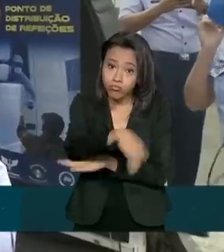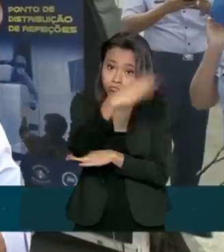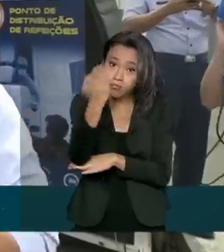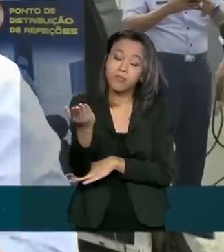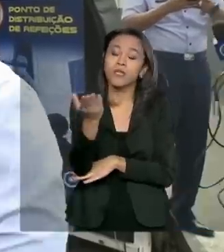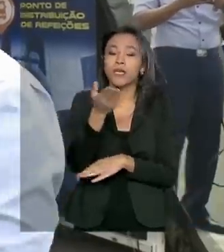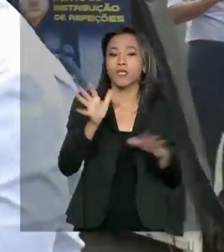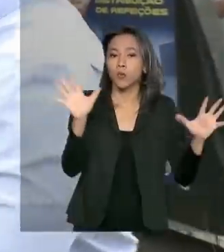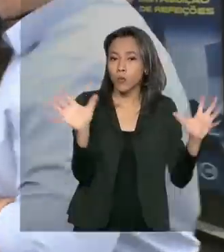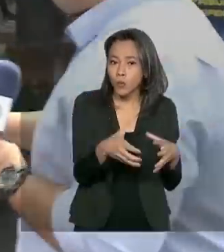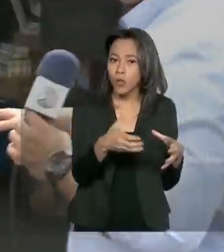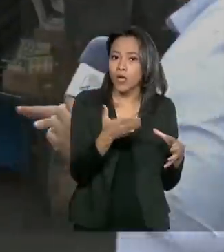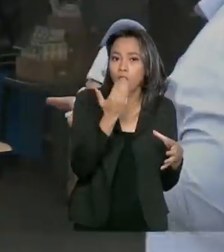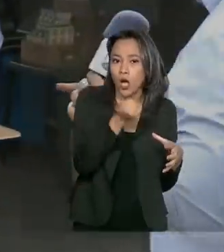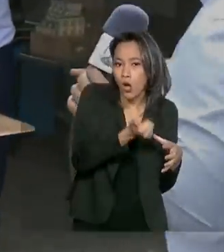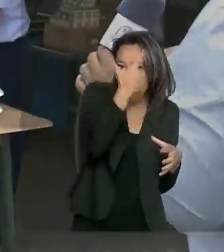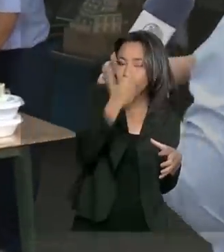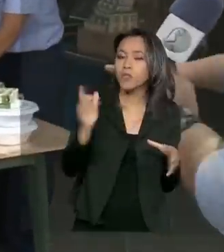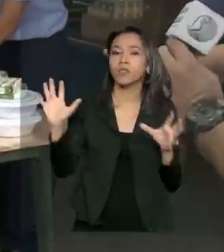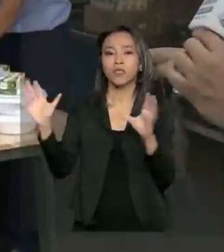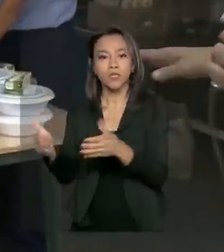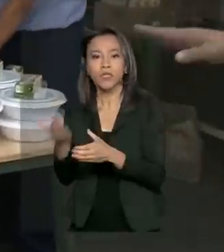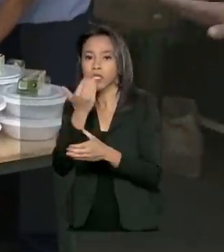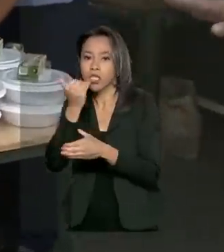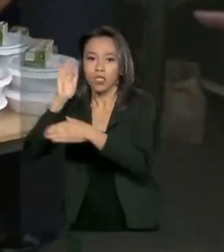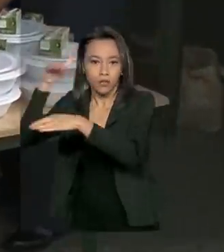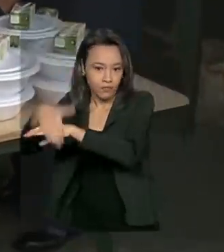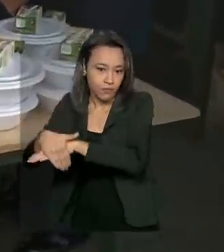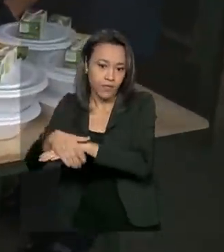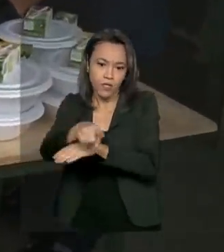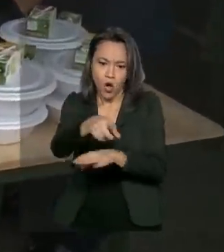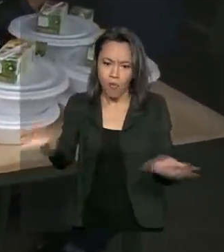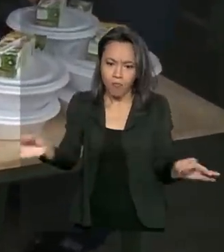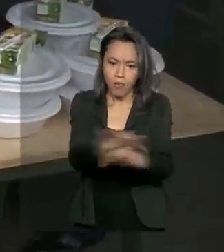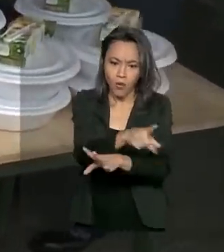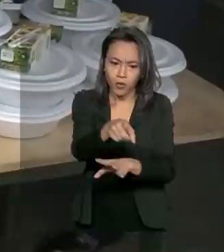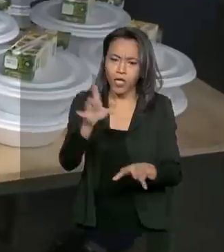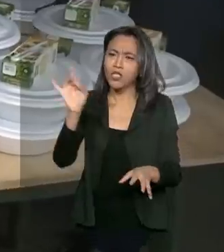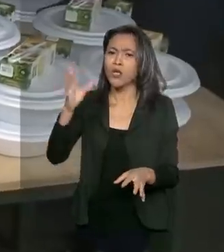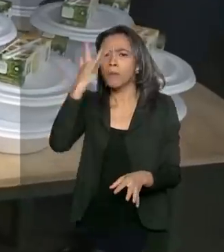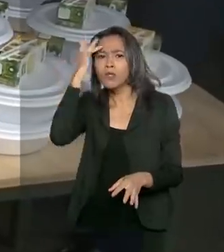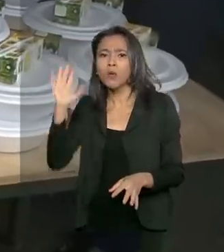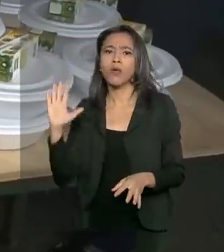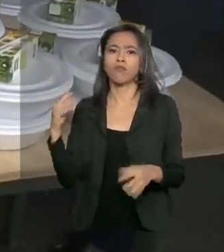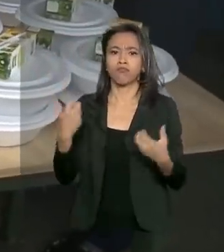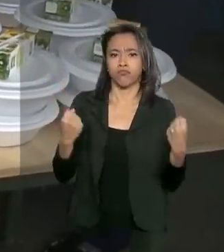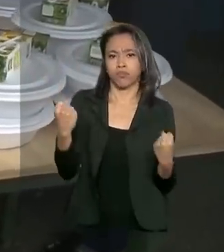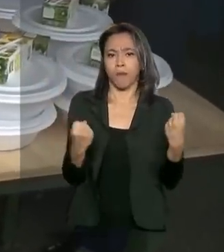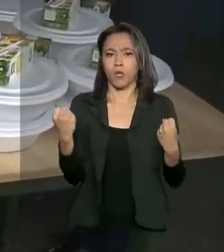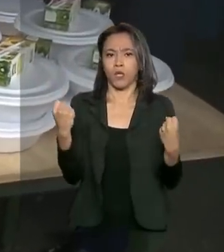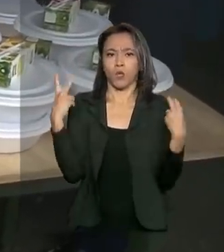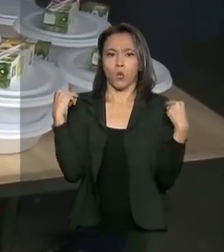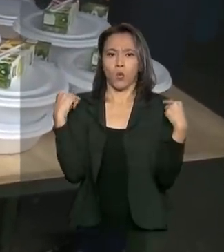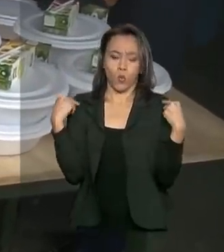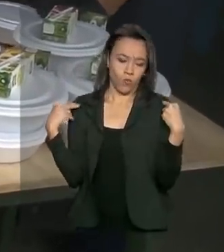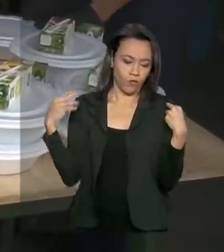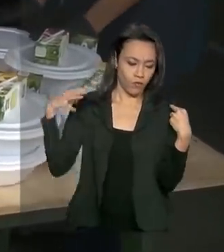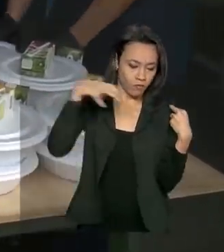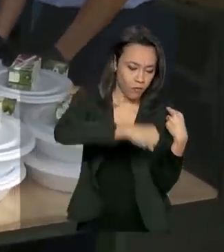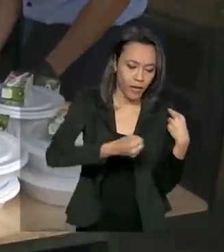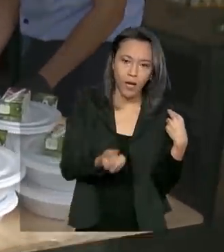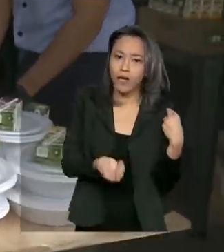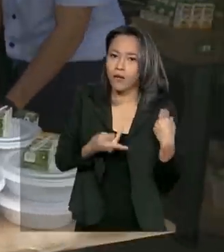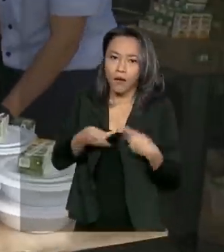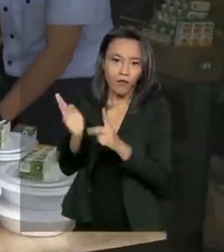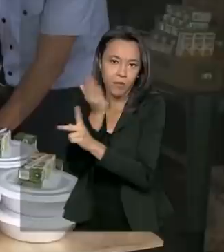e jantar. Aqui, a gente já tem um lote de quentinhas pronto. É só o caminhoneiro pegar e comer. A operação